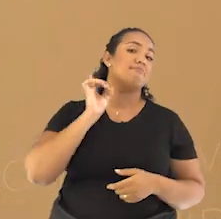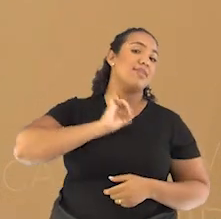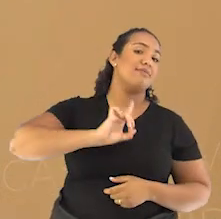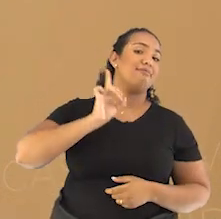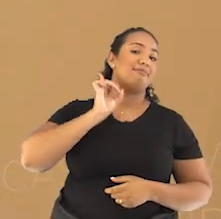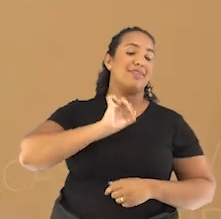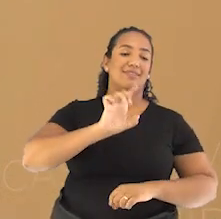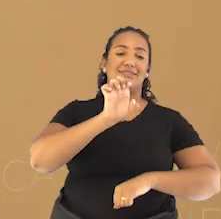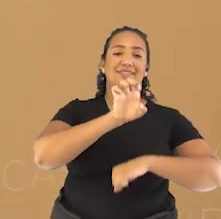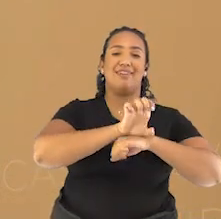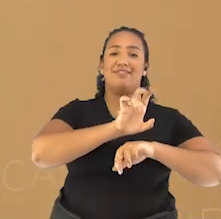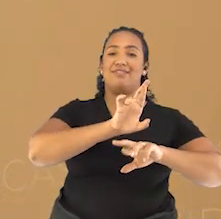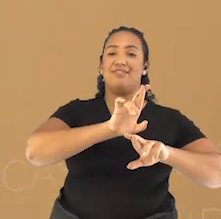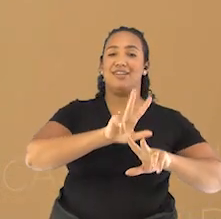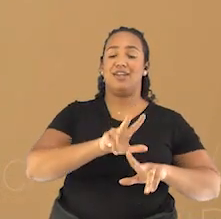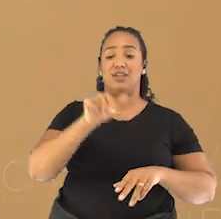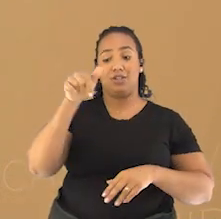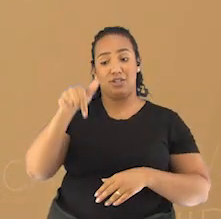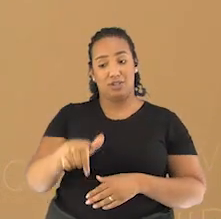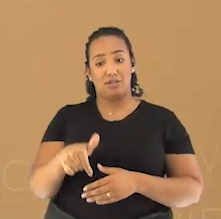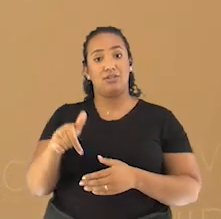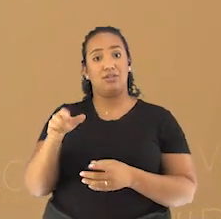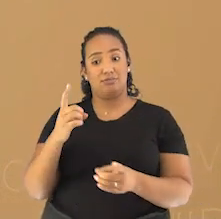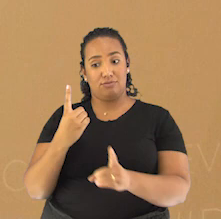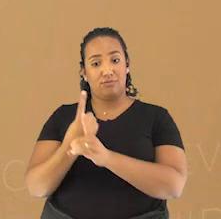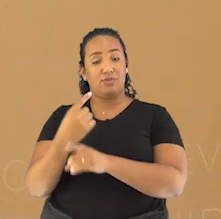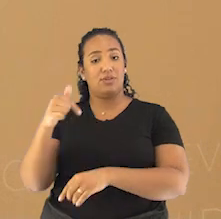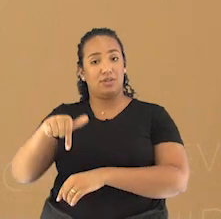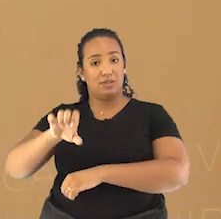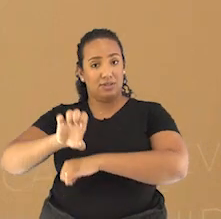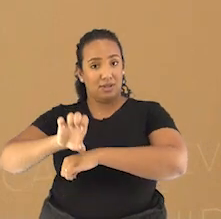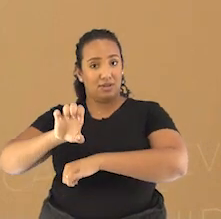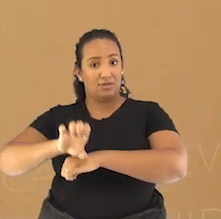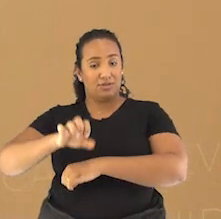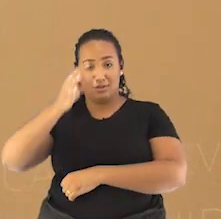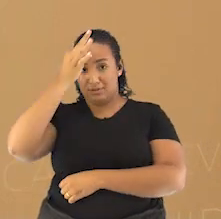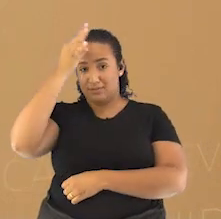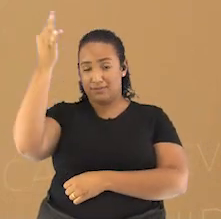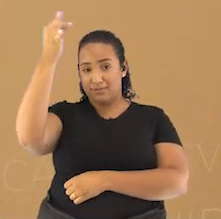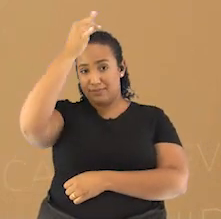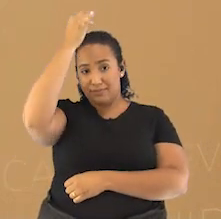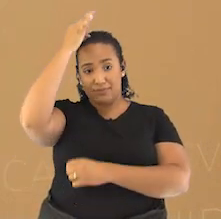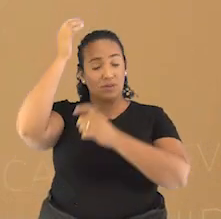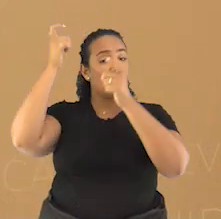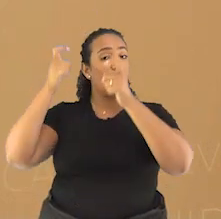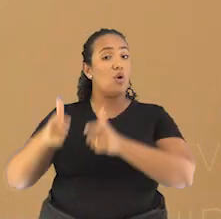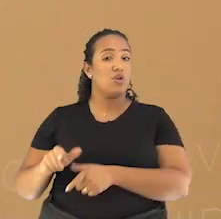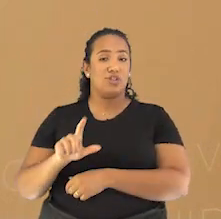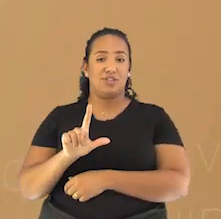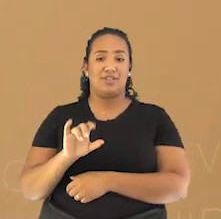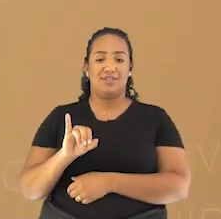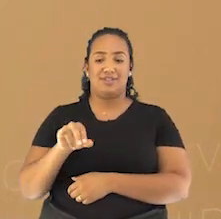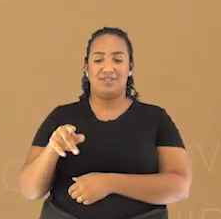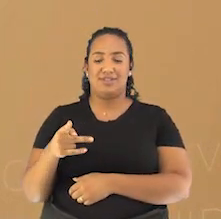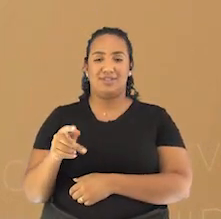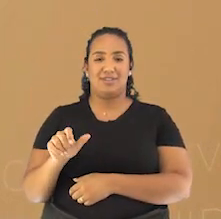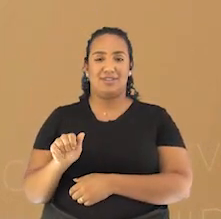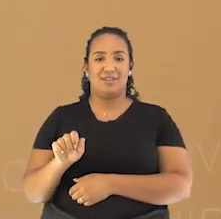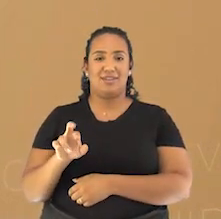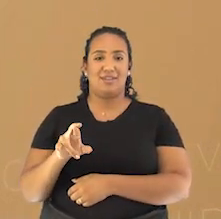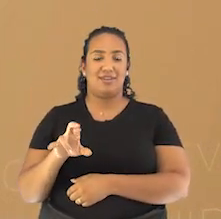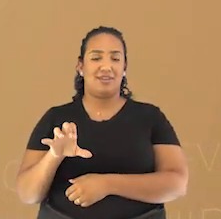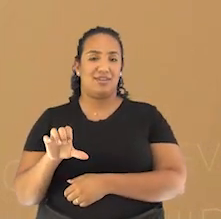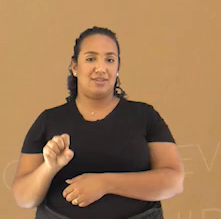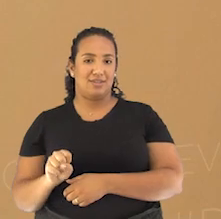estado. E deságua no oceano aqui no nosso estado, lá no município de Linhares. Temos também